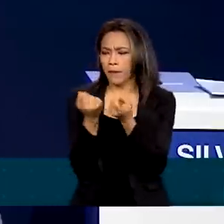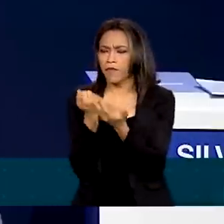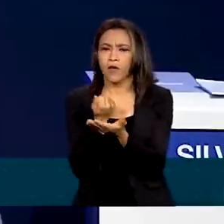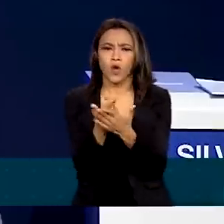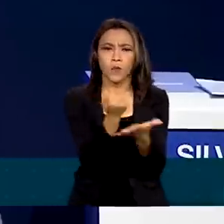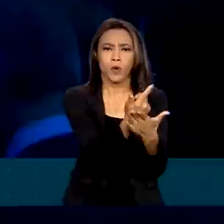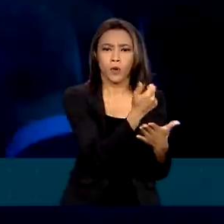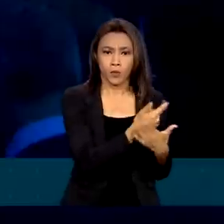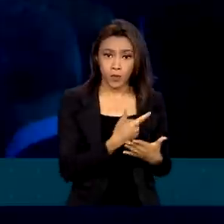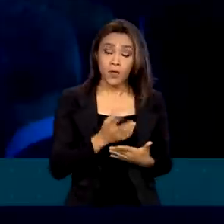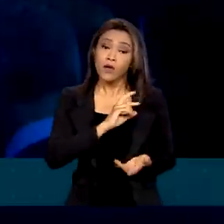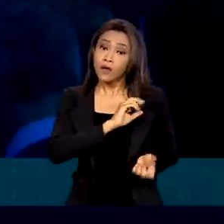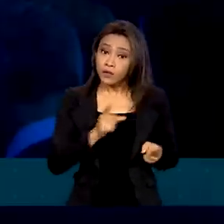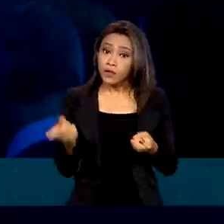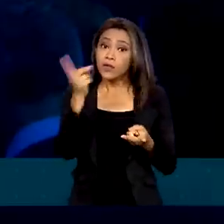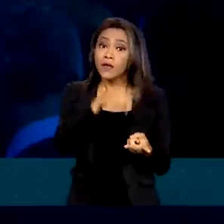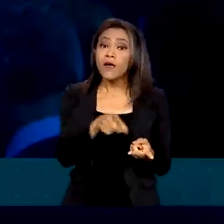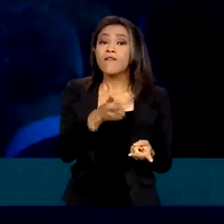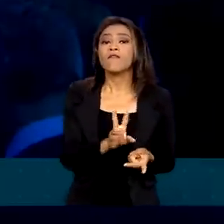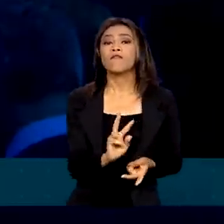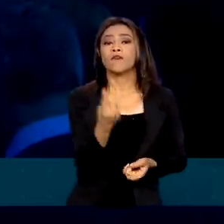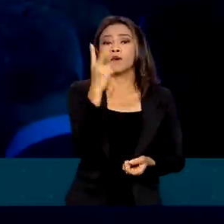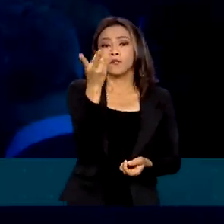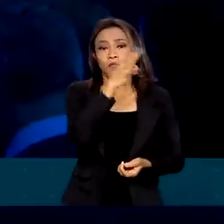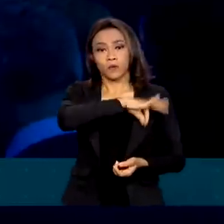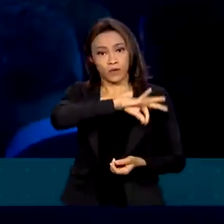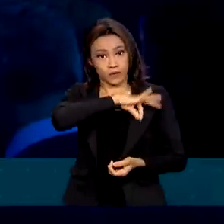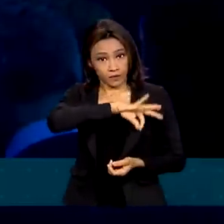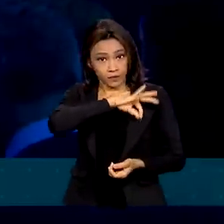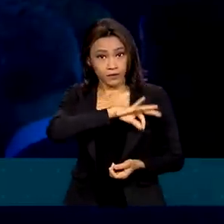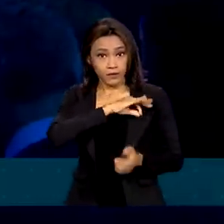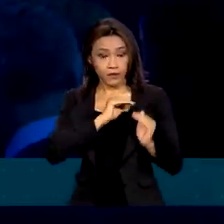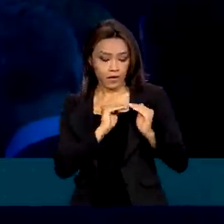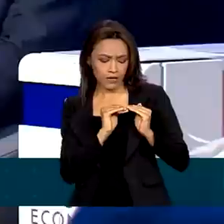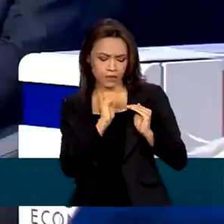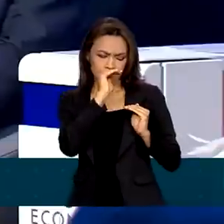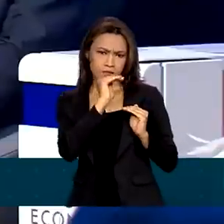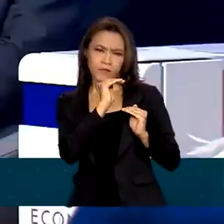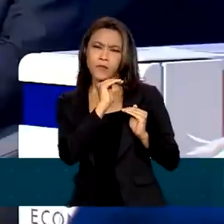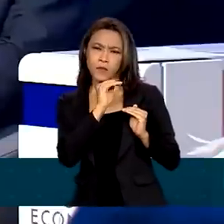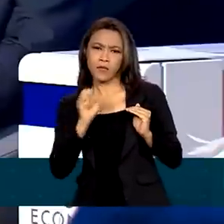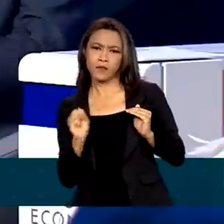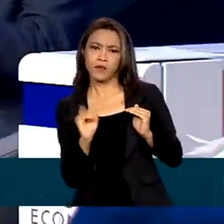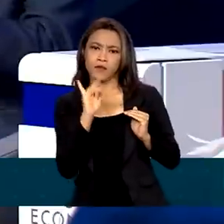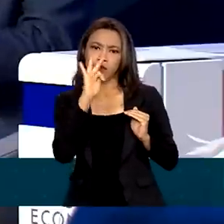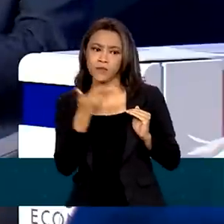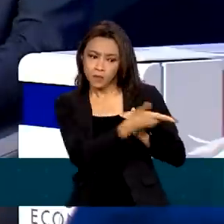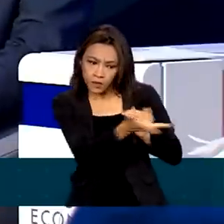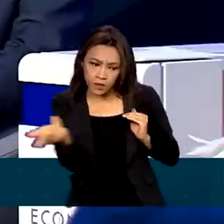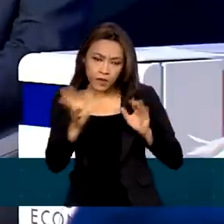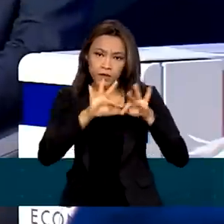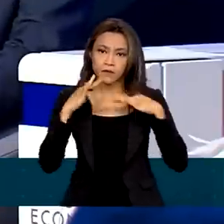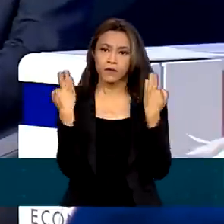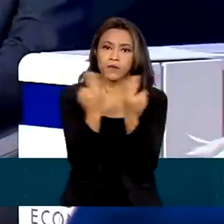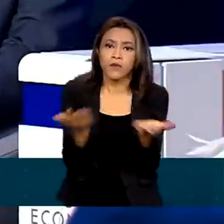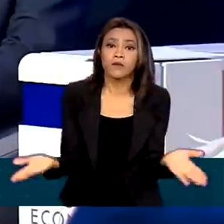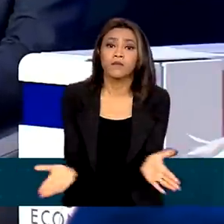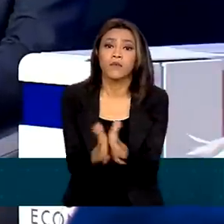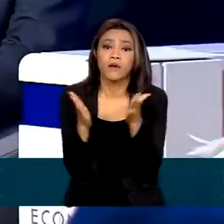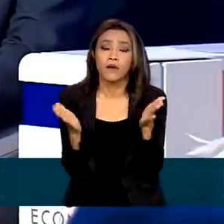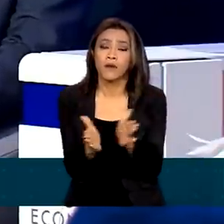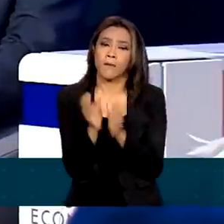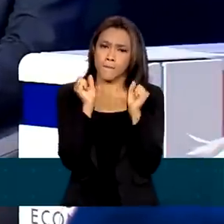salário mínimo, né? O salário mínimo aumentar um pouquinho acima da inflação para que as famílias de mais baixa renda possam